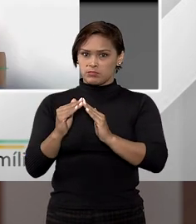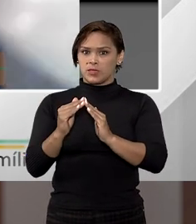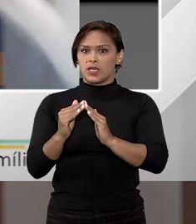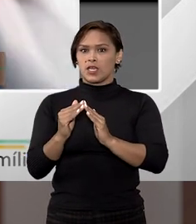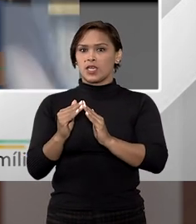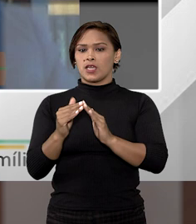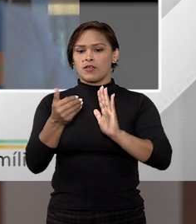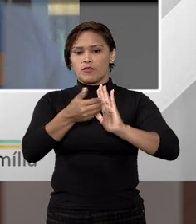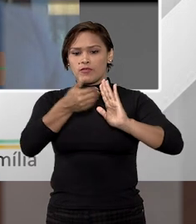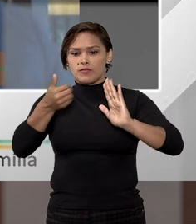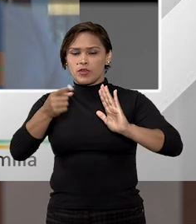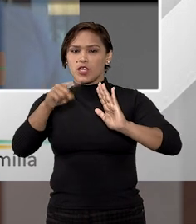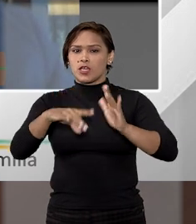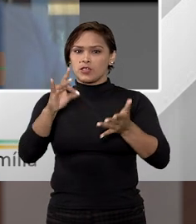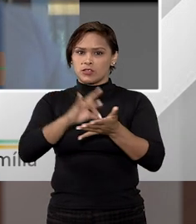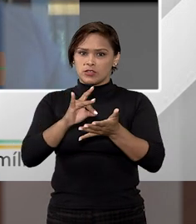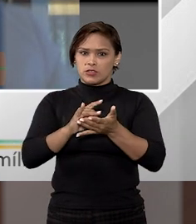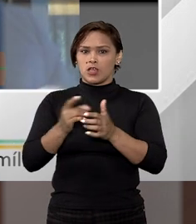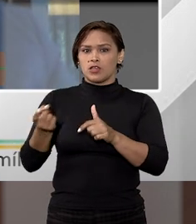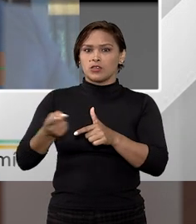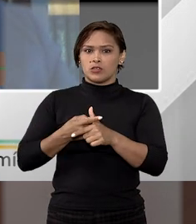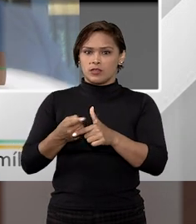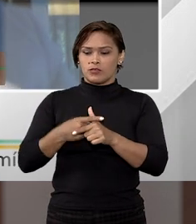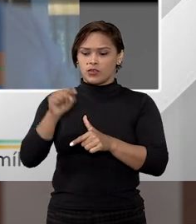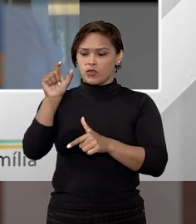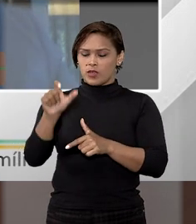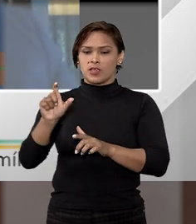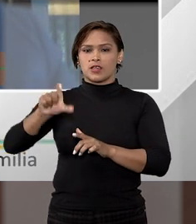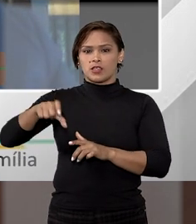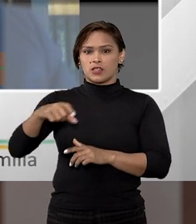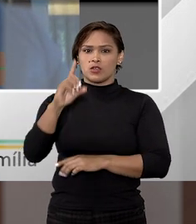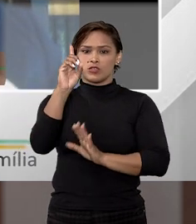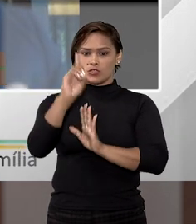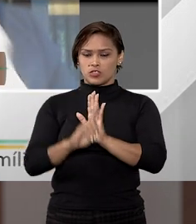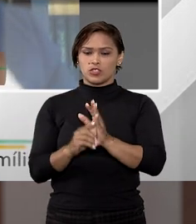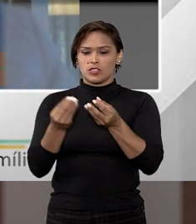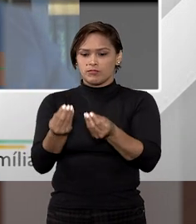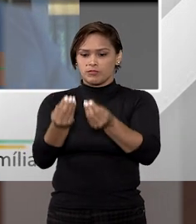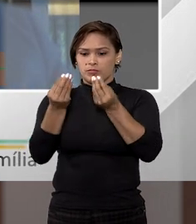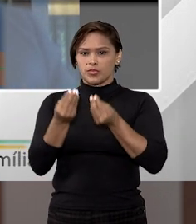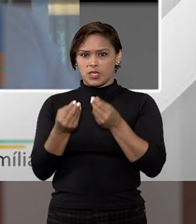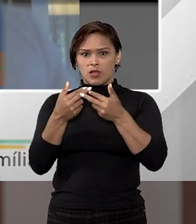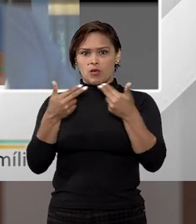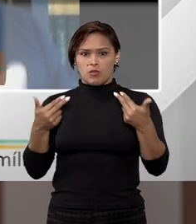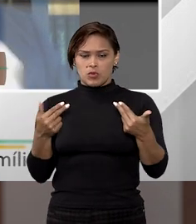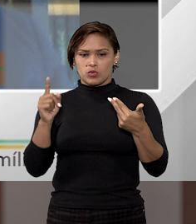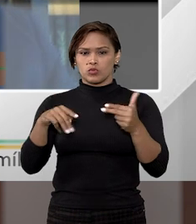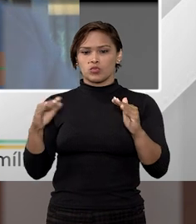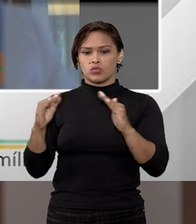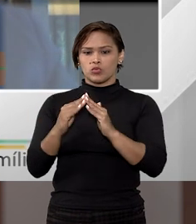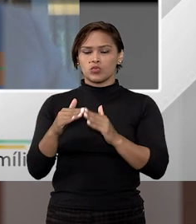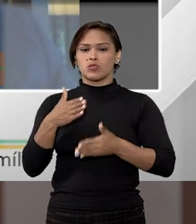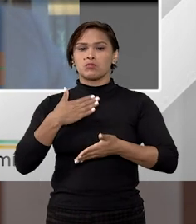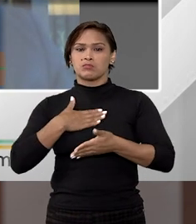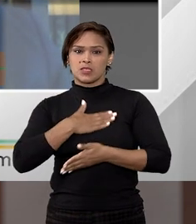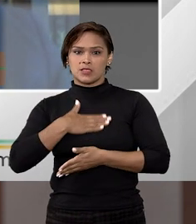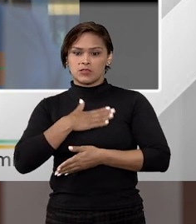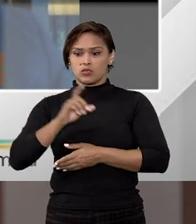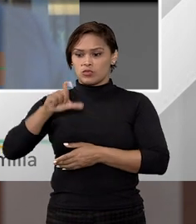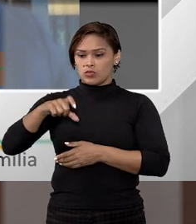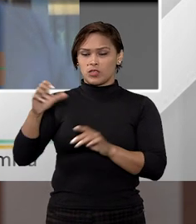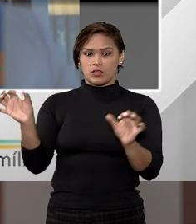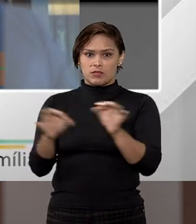expropriado efetivamente do devedor, aquele credor terá direito a receber o produto dessa expropriação para a satisfação do seu